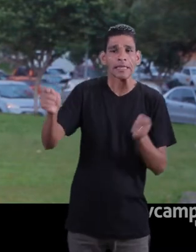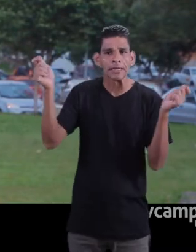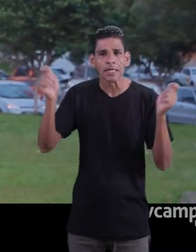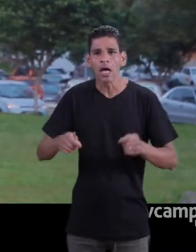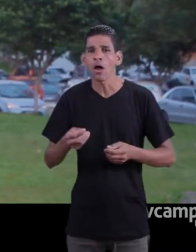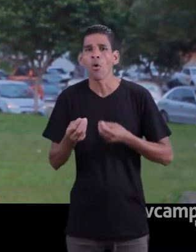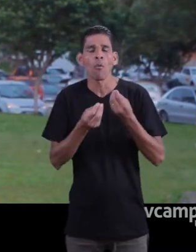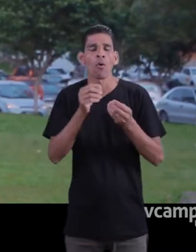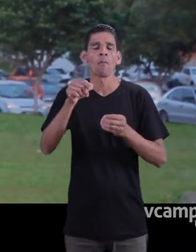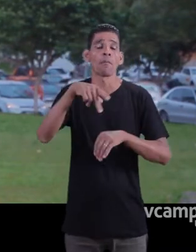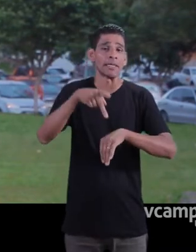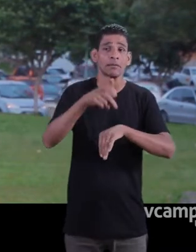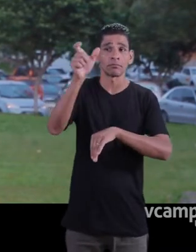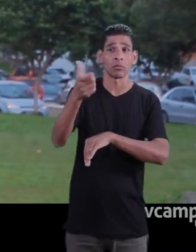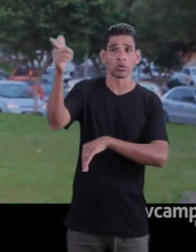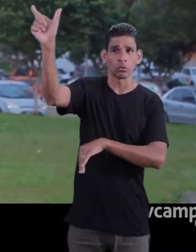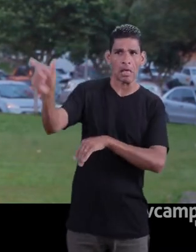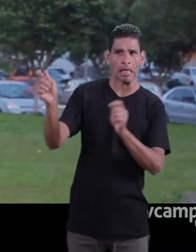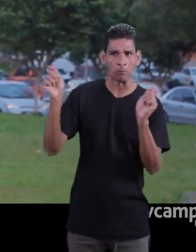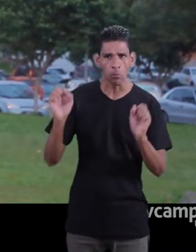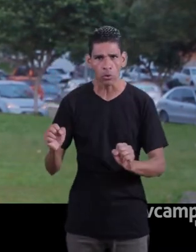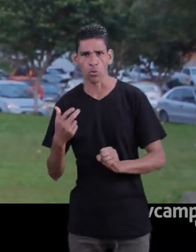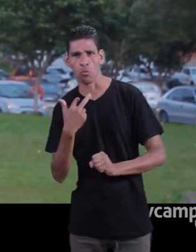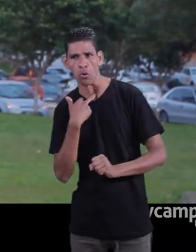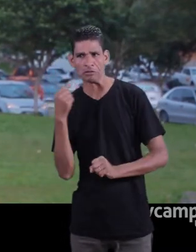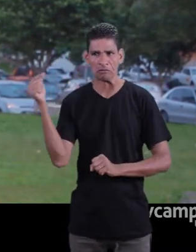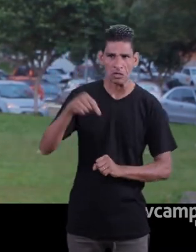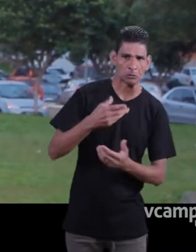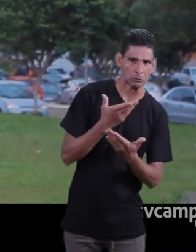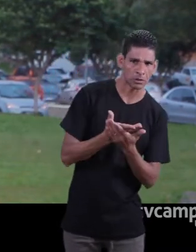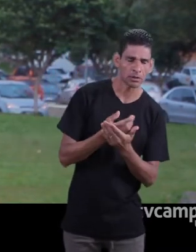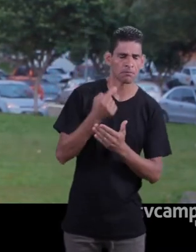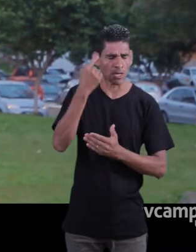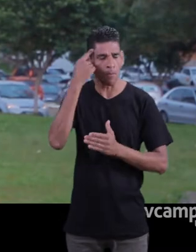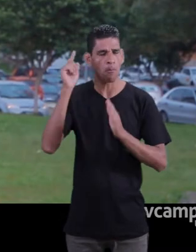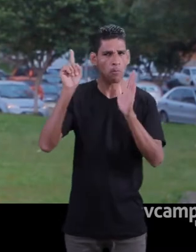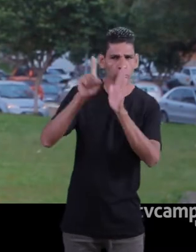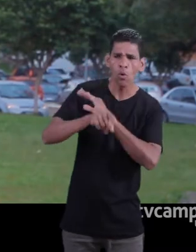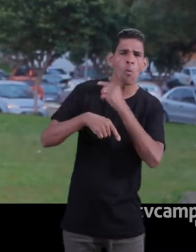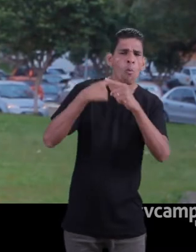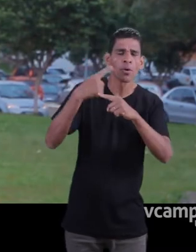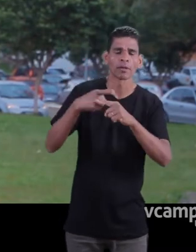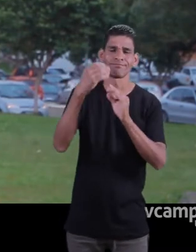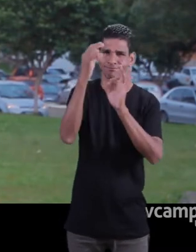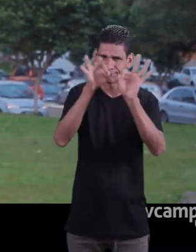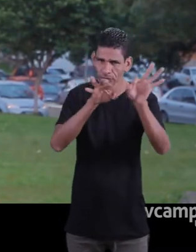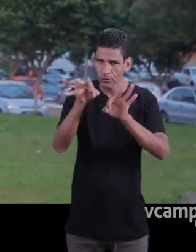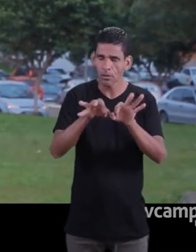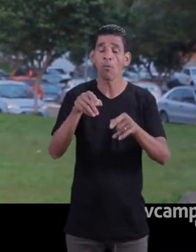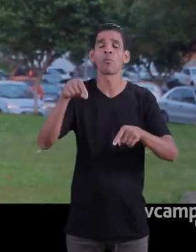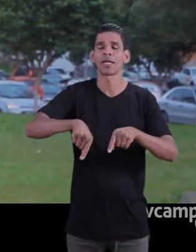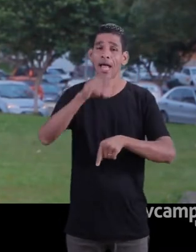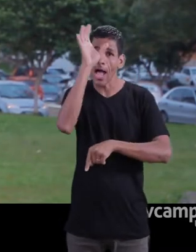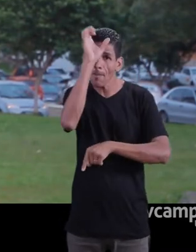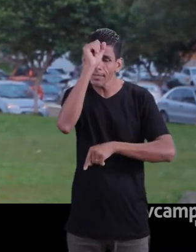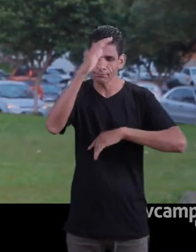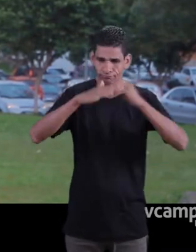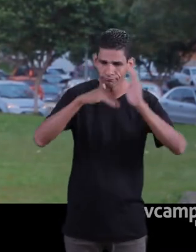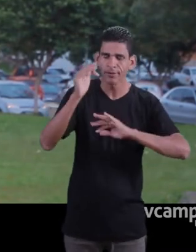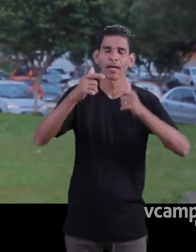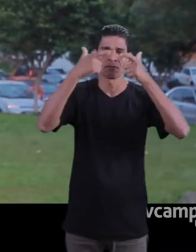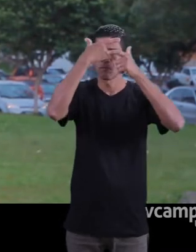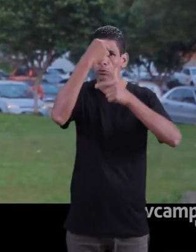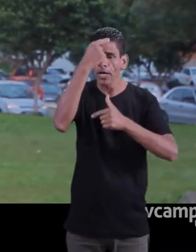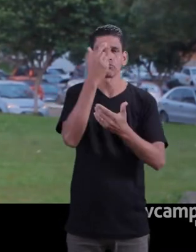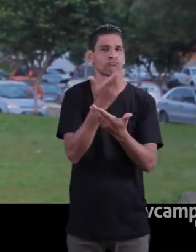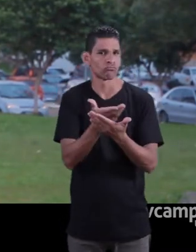até onde a nacionalidade implica em restrição de direitos ou não. A gente está questionando isso com esse programa. gente está falando que a educação, que o